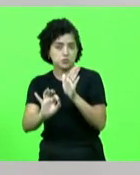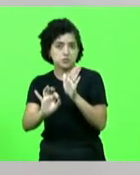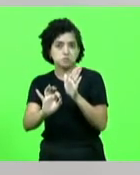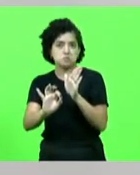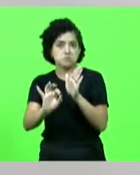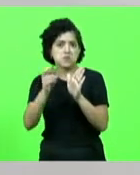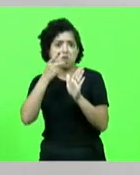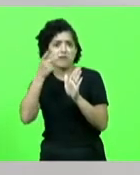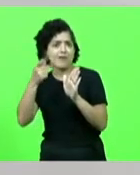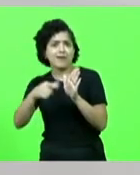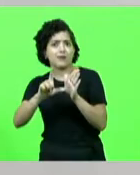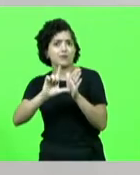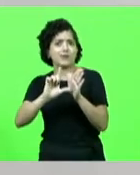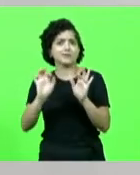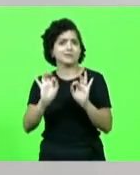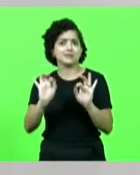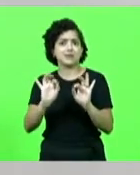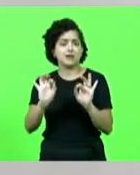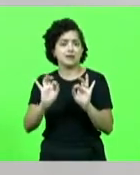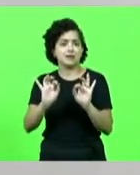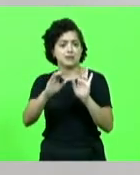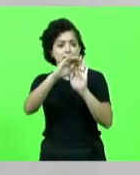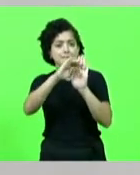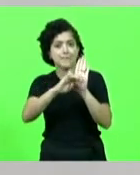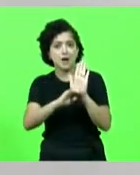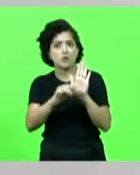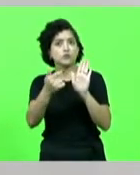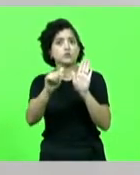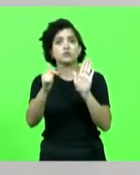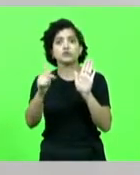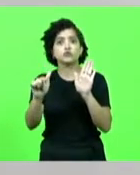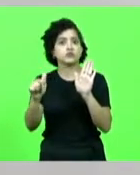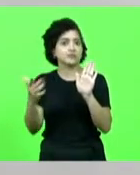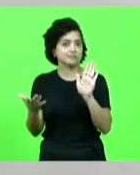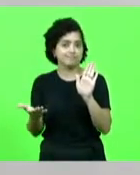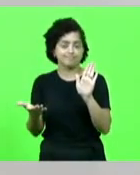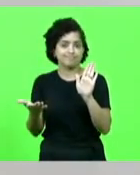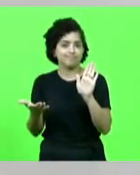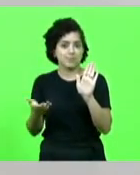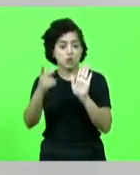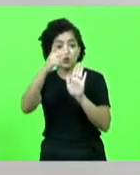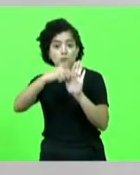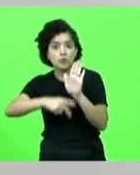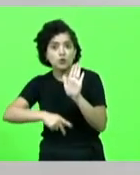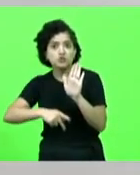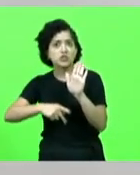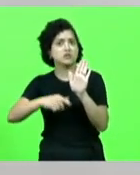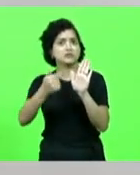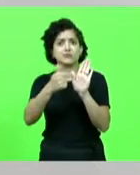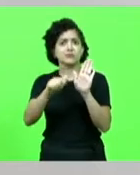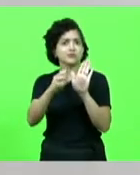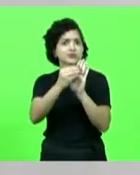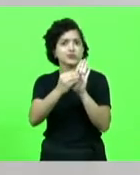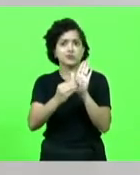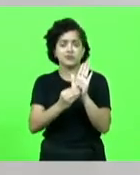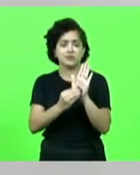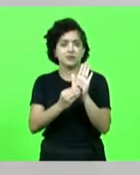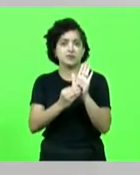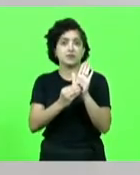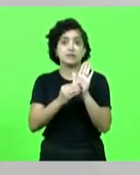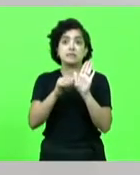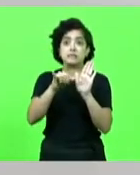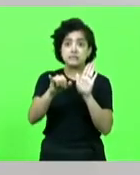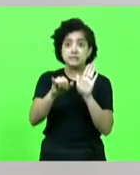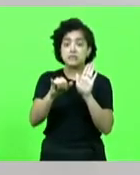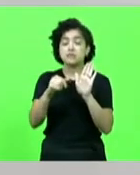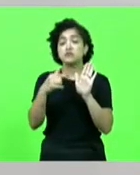isso foi trazido à pauta. Em nenhum momento isso estava no projeto. Tanto é que, se estivessem,